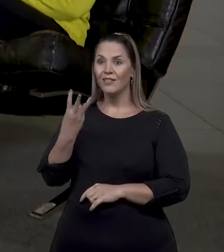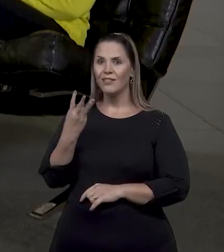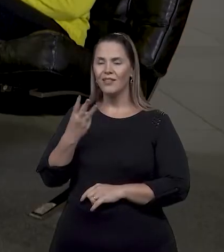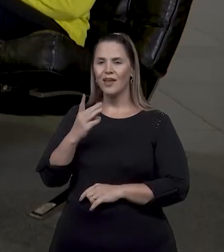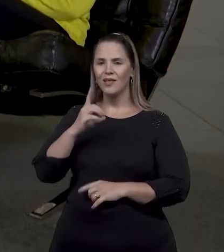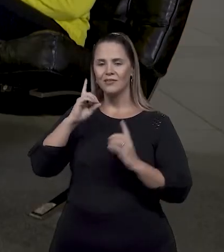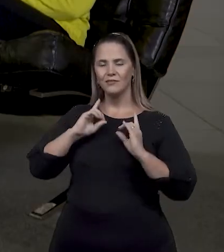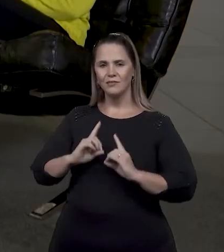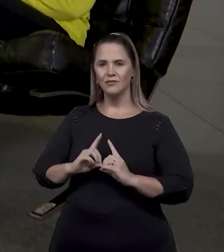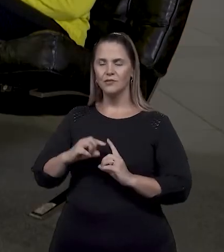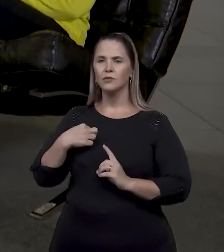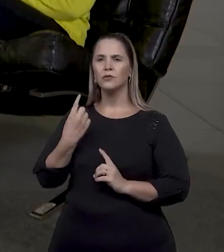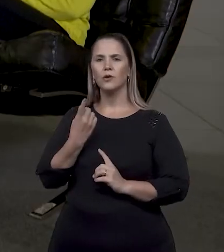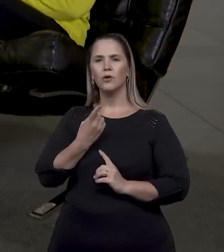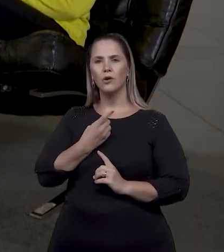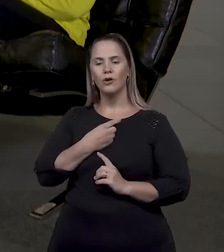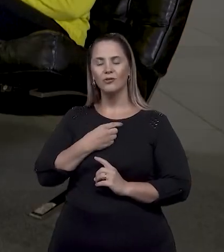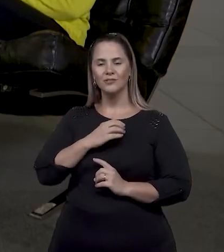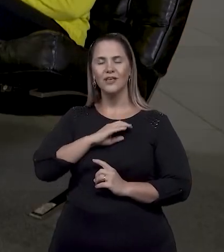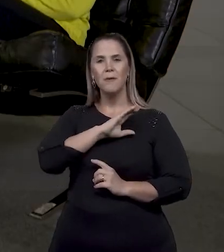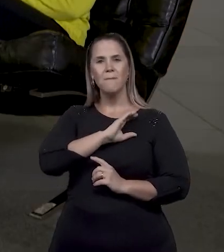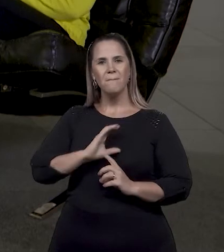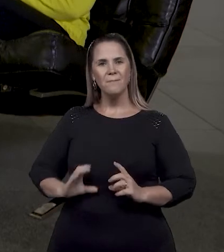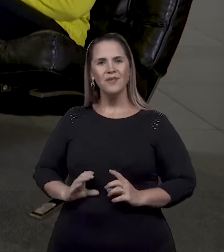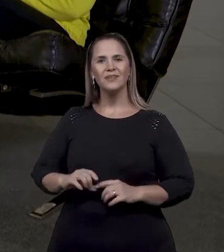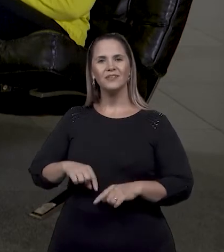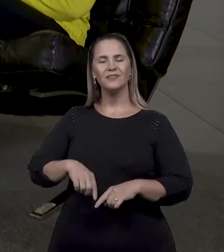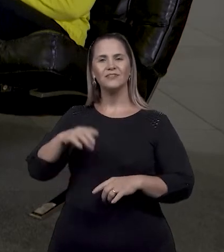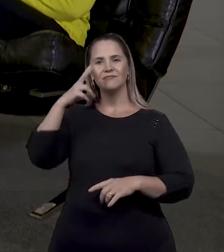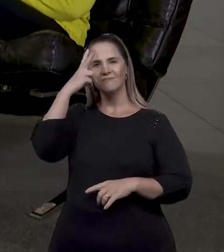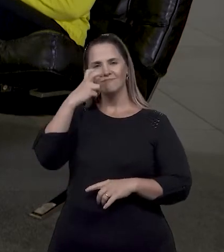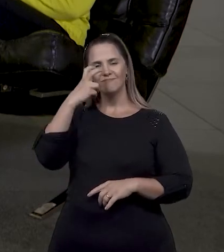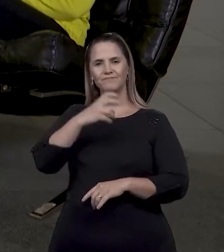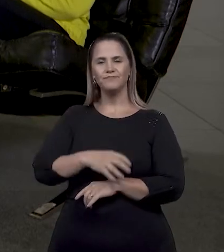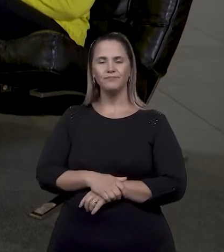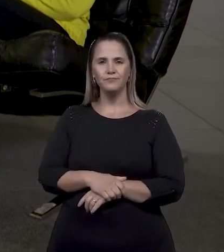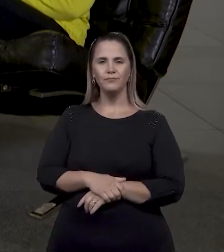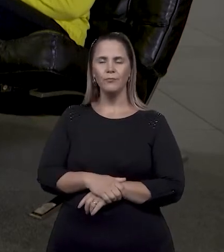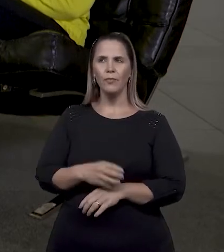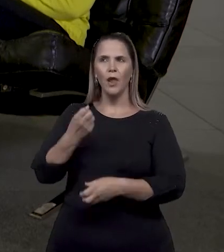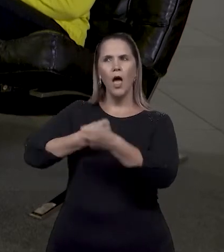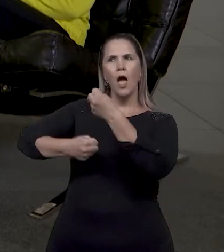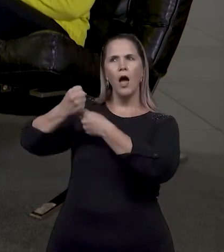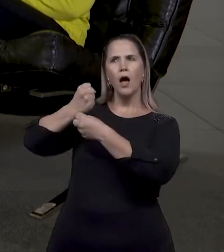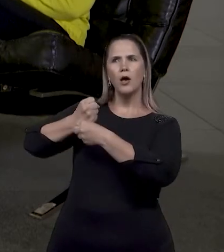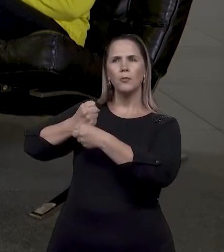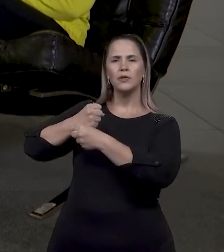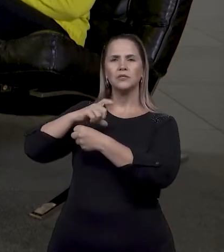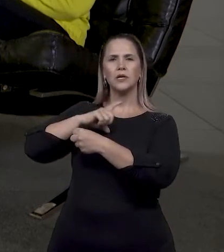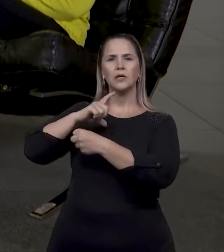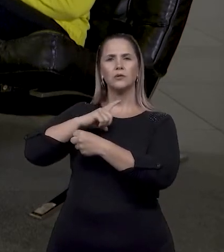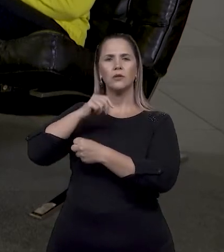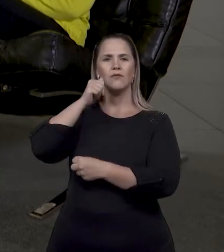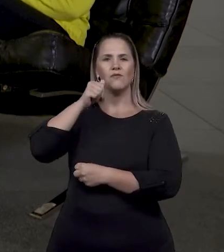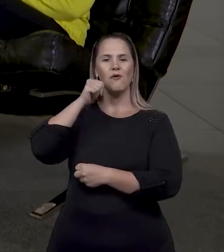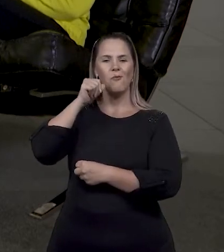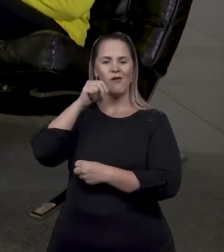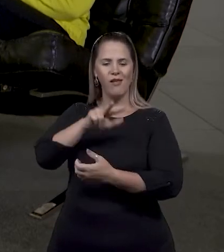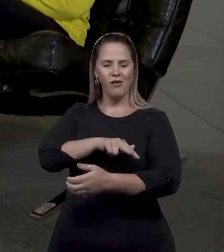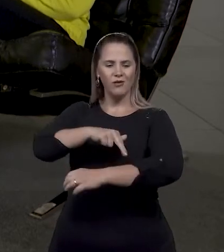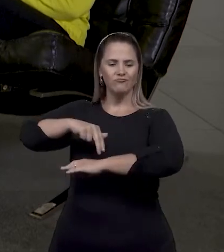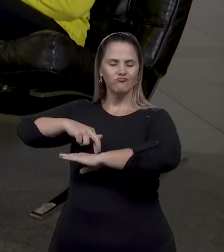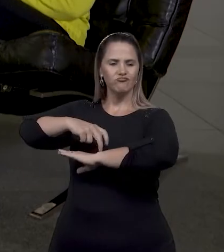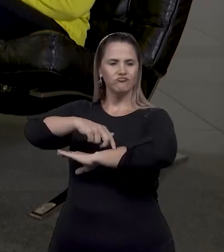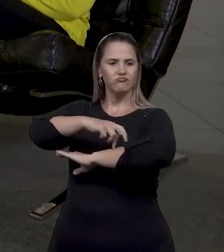três deficiências, e é a nossa Miss deficiente visual, outra Miss, do ano passado, outra Miss